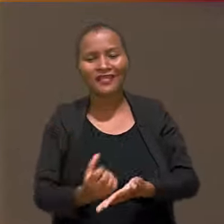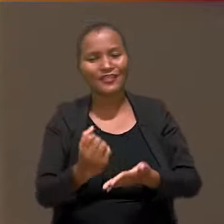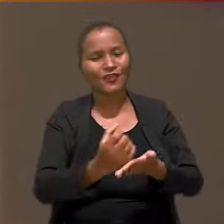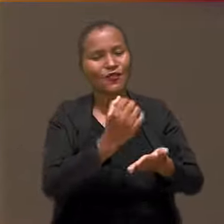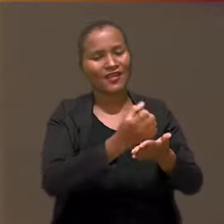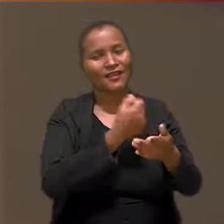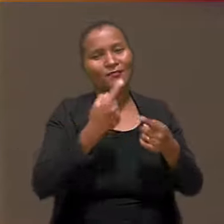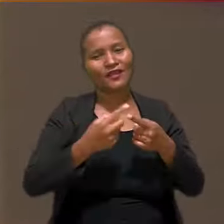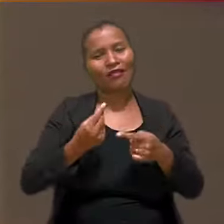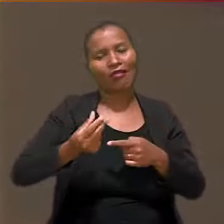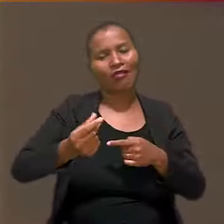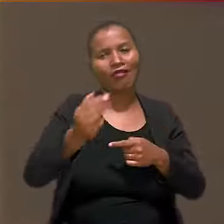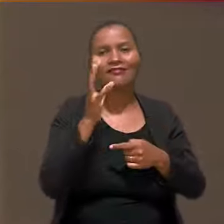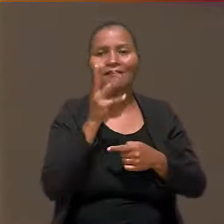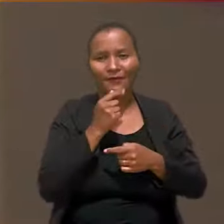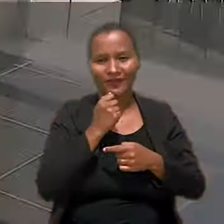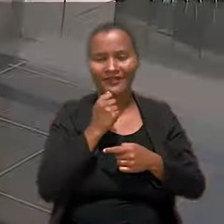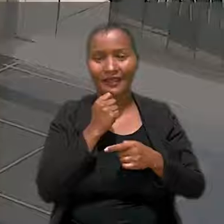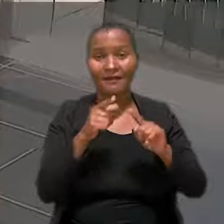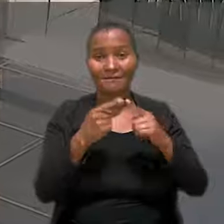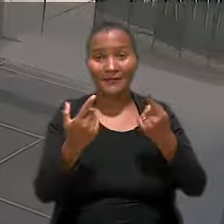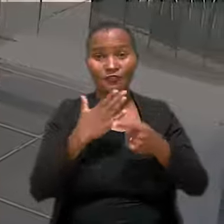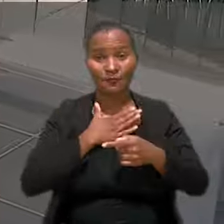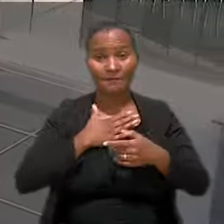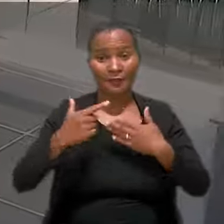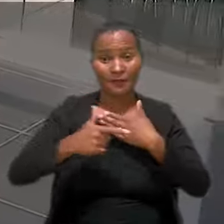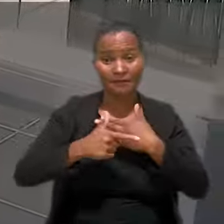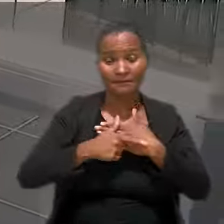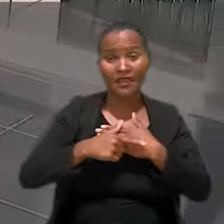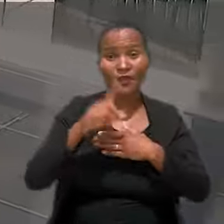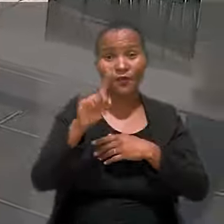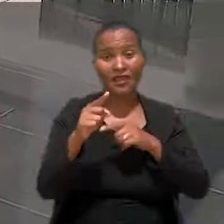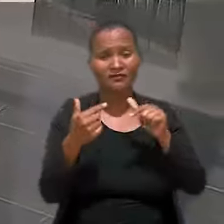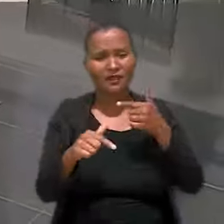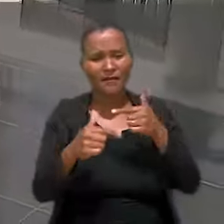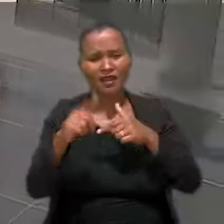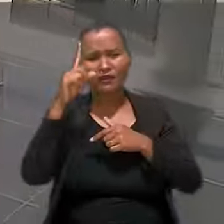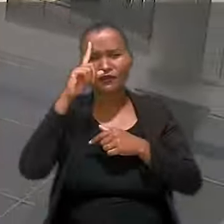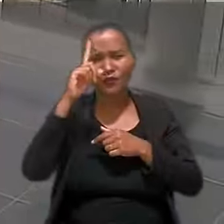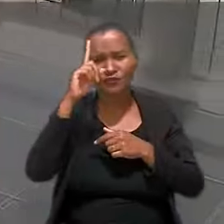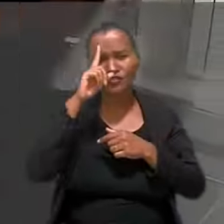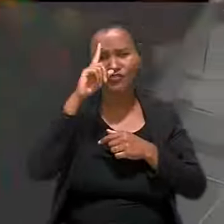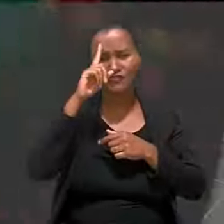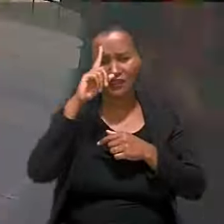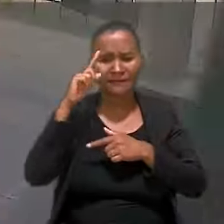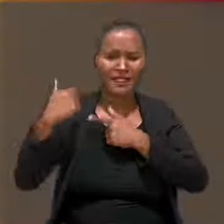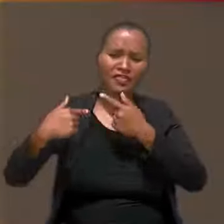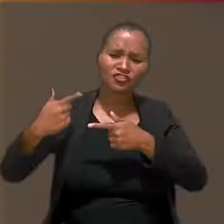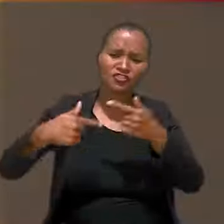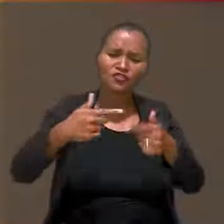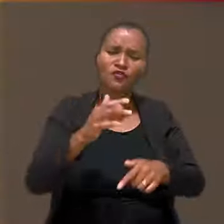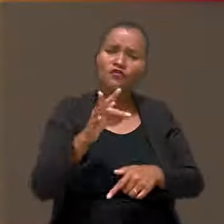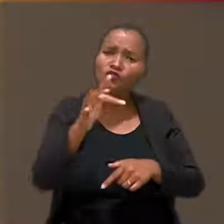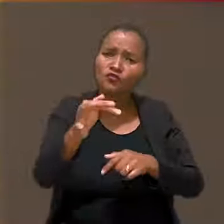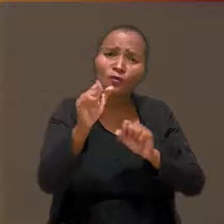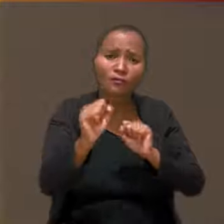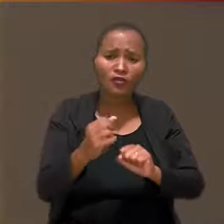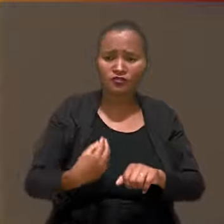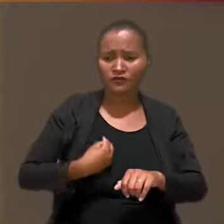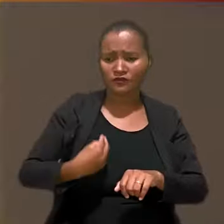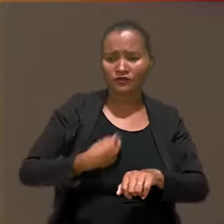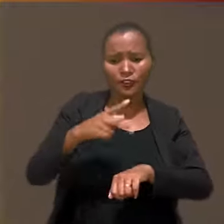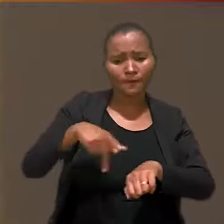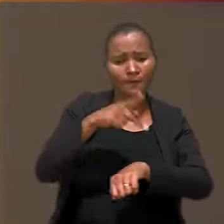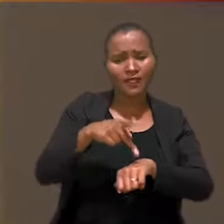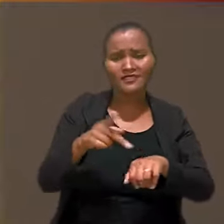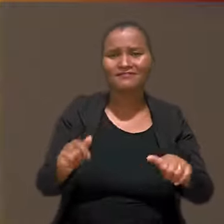colhe as tâmaras, né, porque elas demoram muito tempo. Mas o meu papel, eu entendo, que é trabalhar cada dia para que as